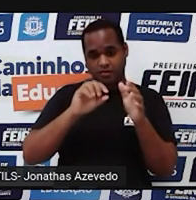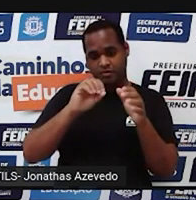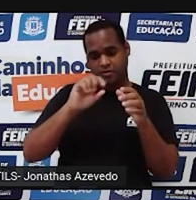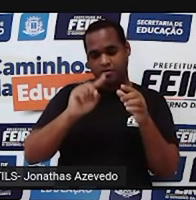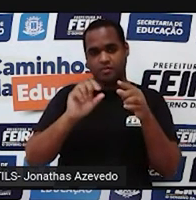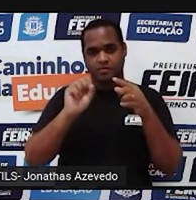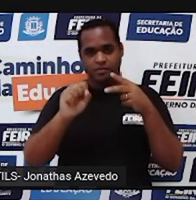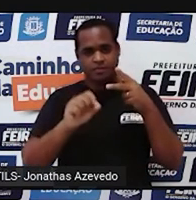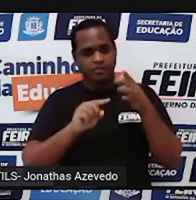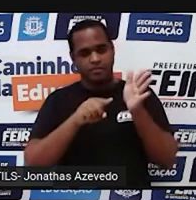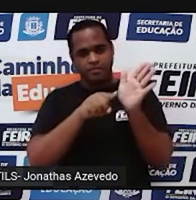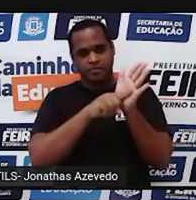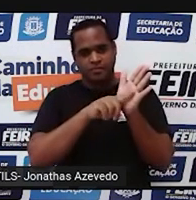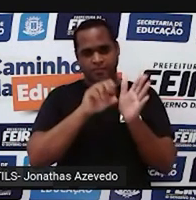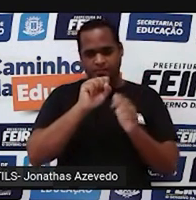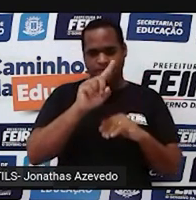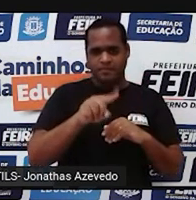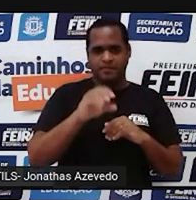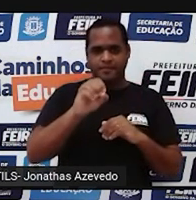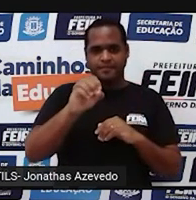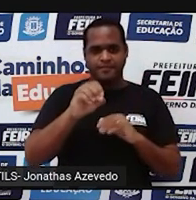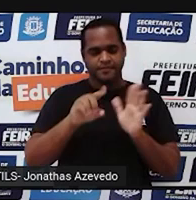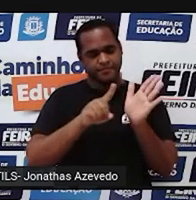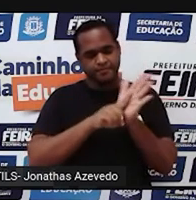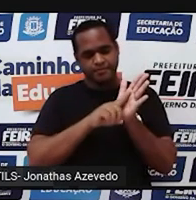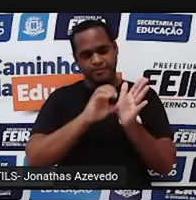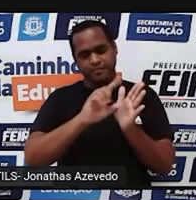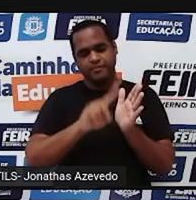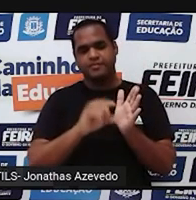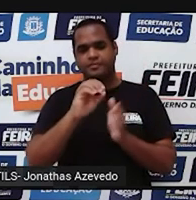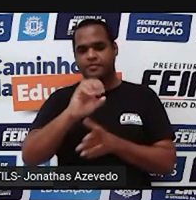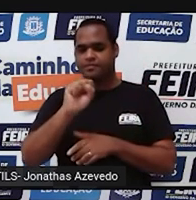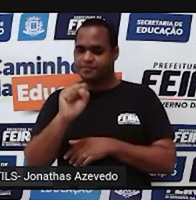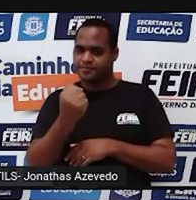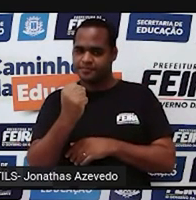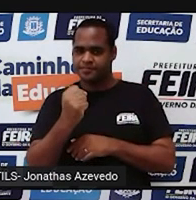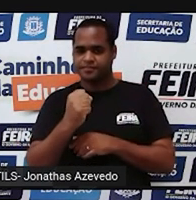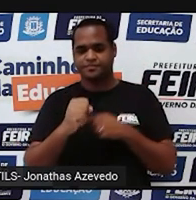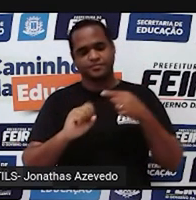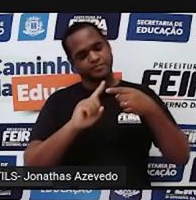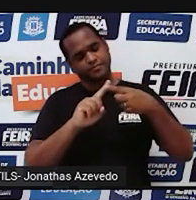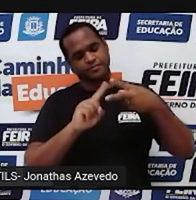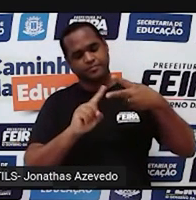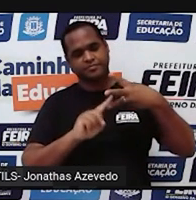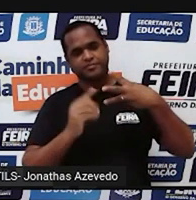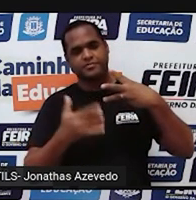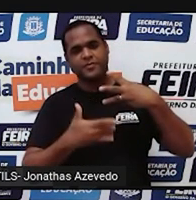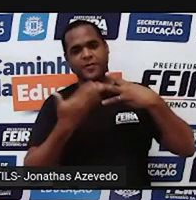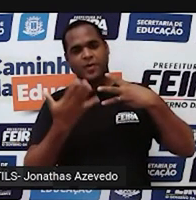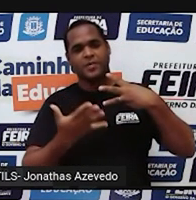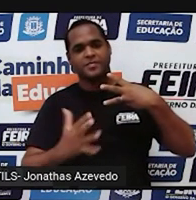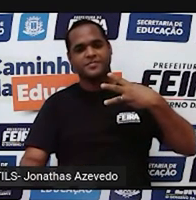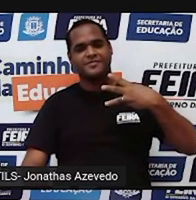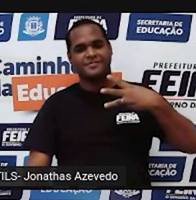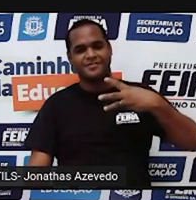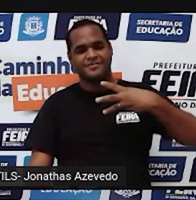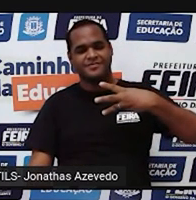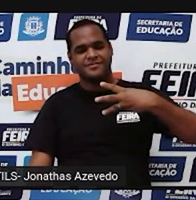letra B, menos 8,0, ou letra C, menos 0,08,